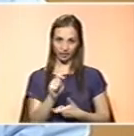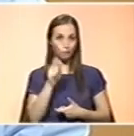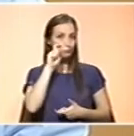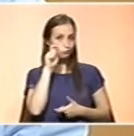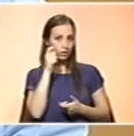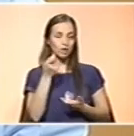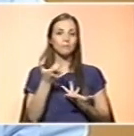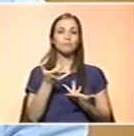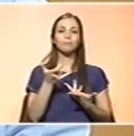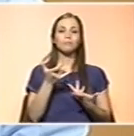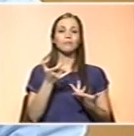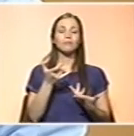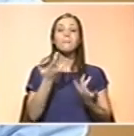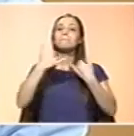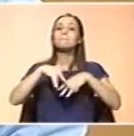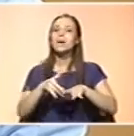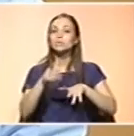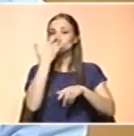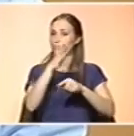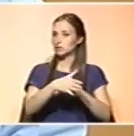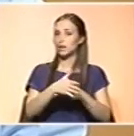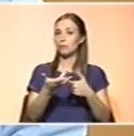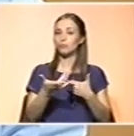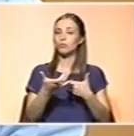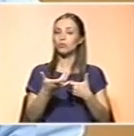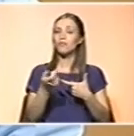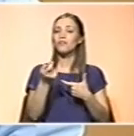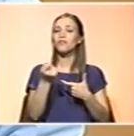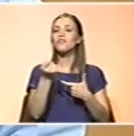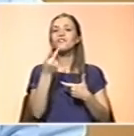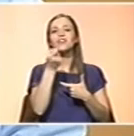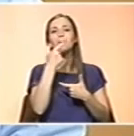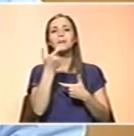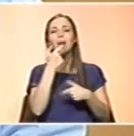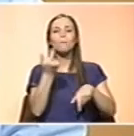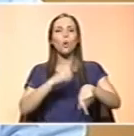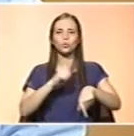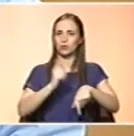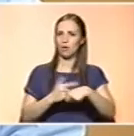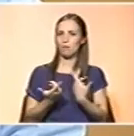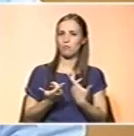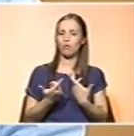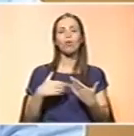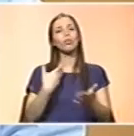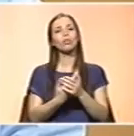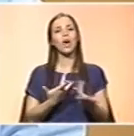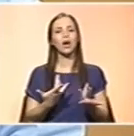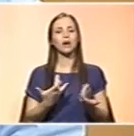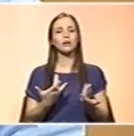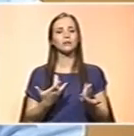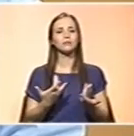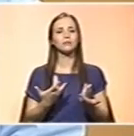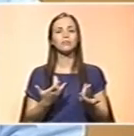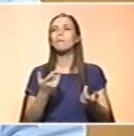ingestão mais curta destas vitaminas não significa que o estado nutricional seja de